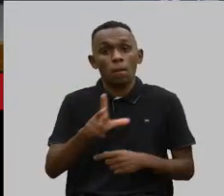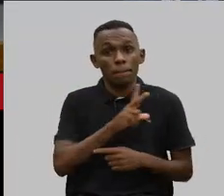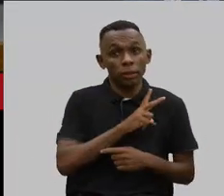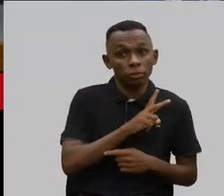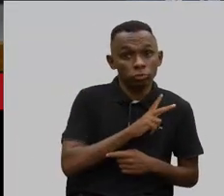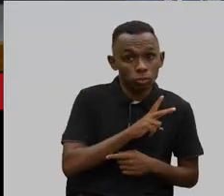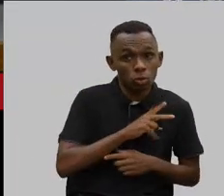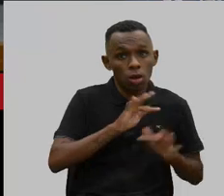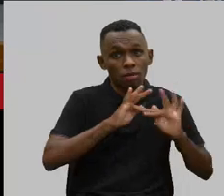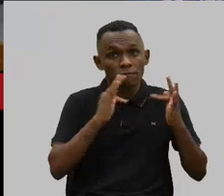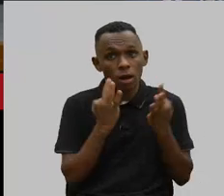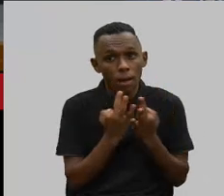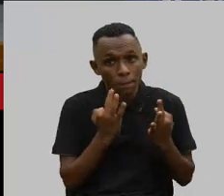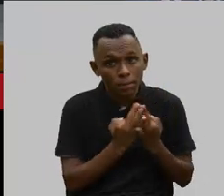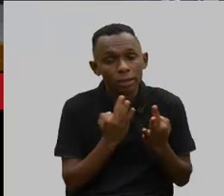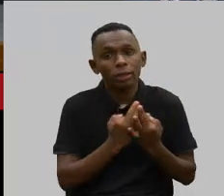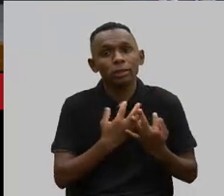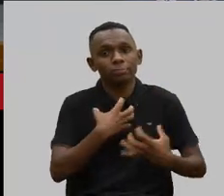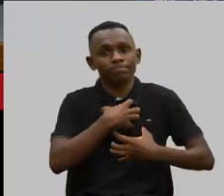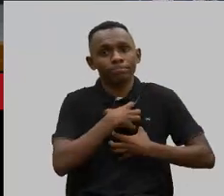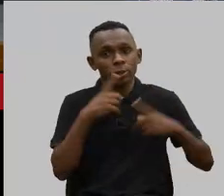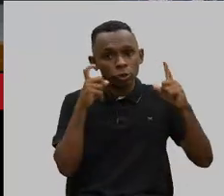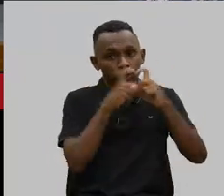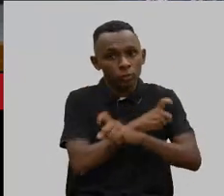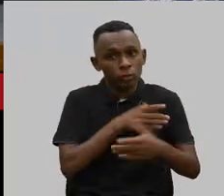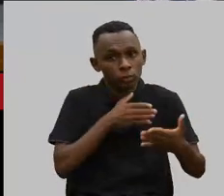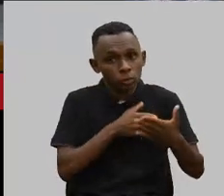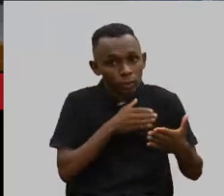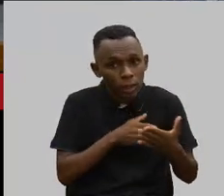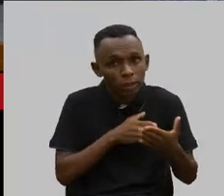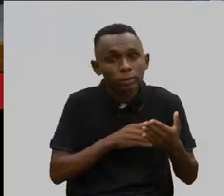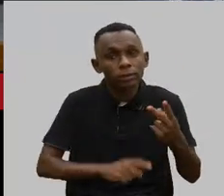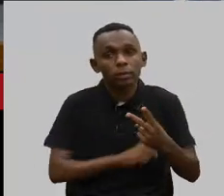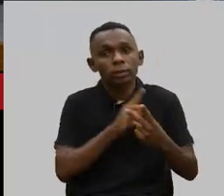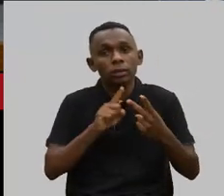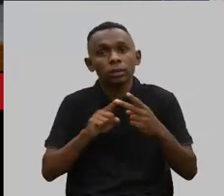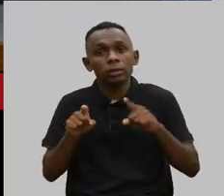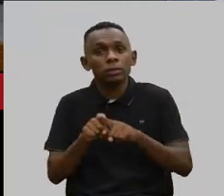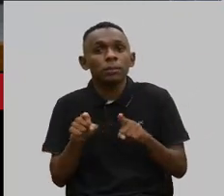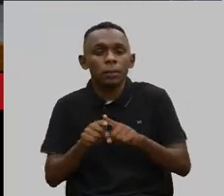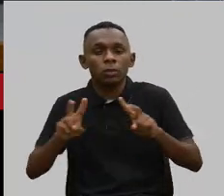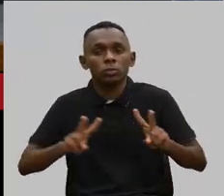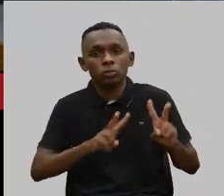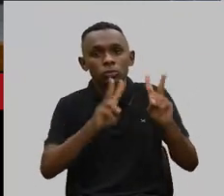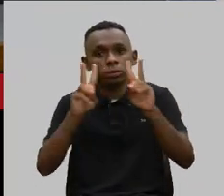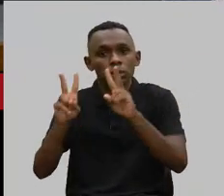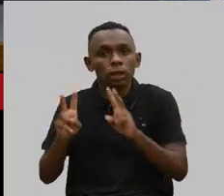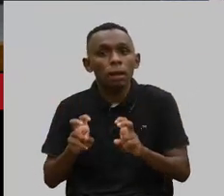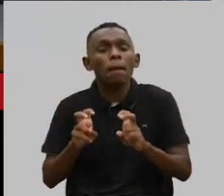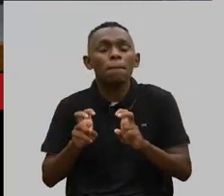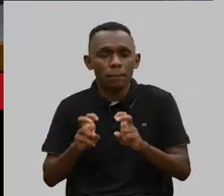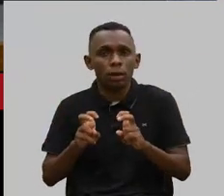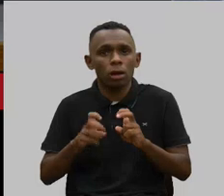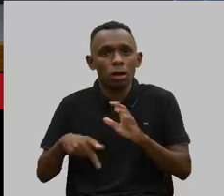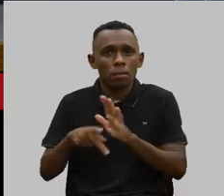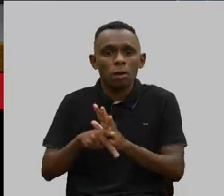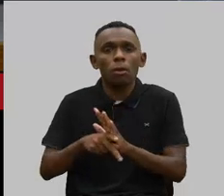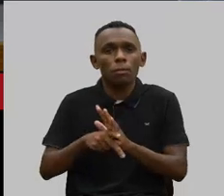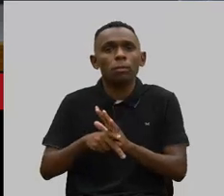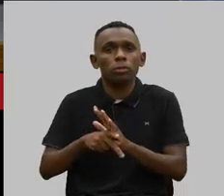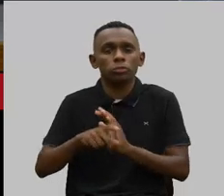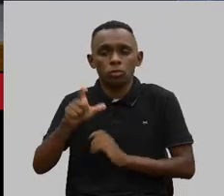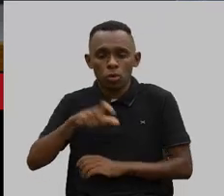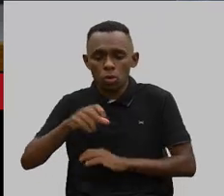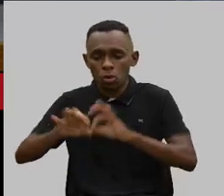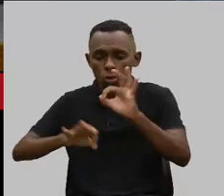das famílias que passam por essas dificuldades e as questões dos planos mesmo,